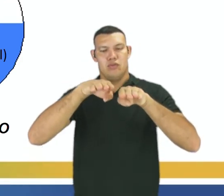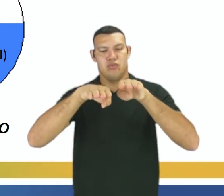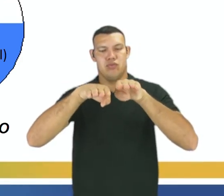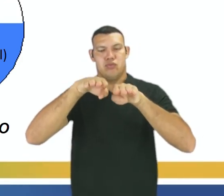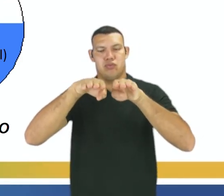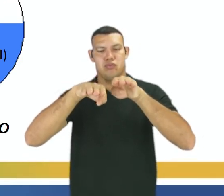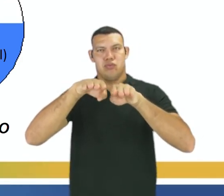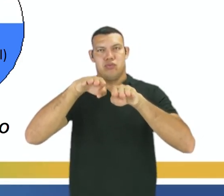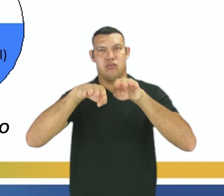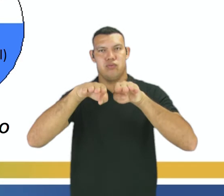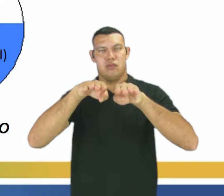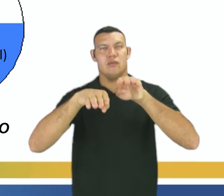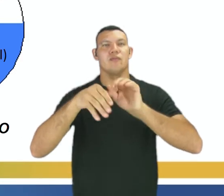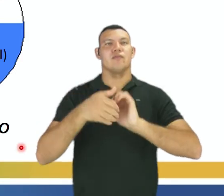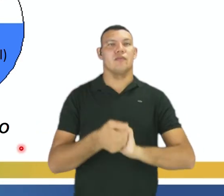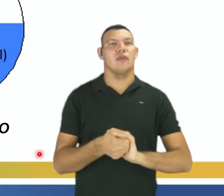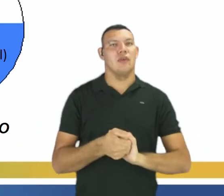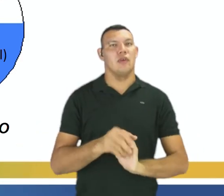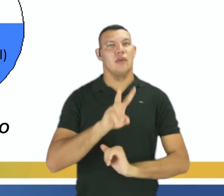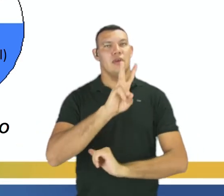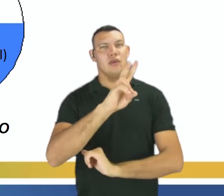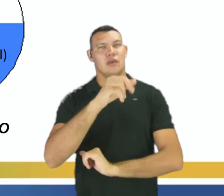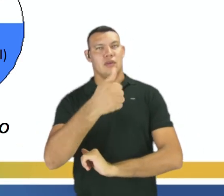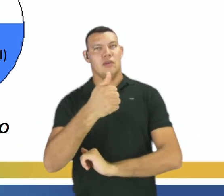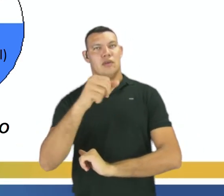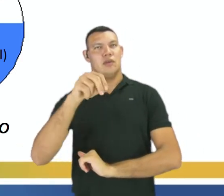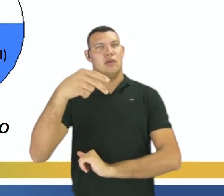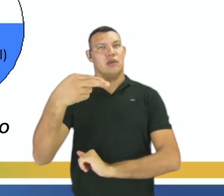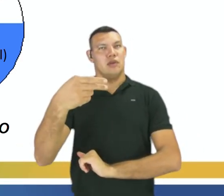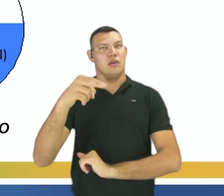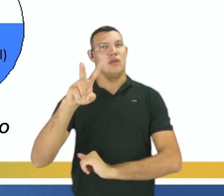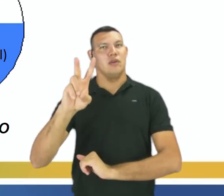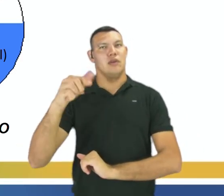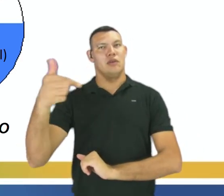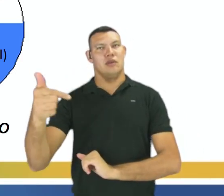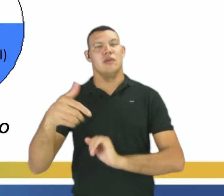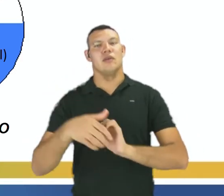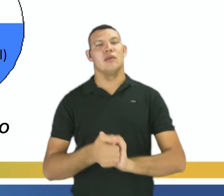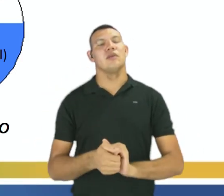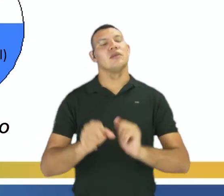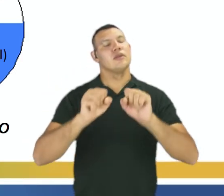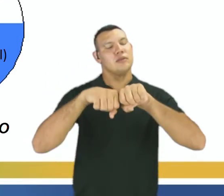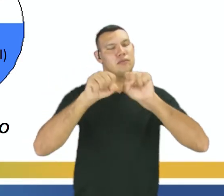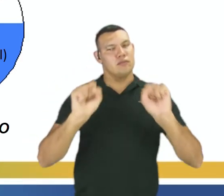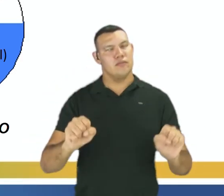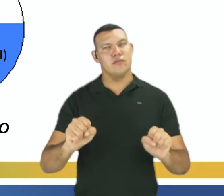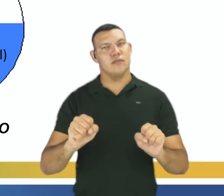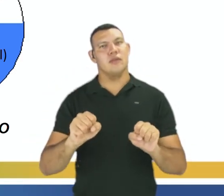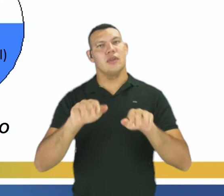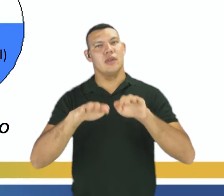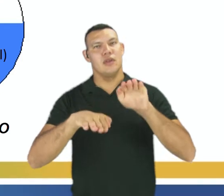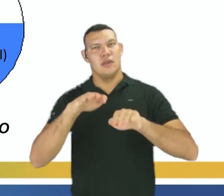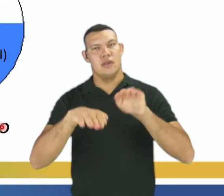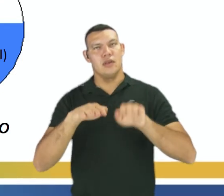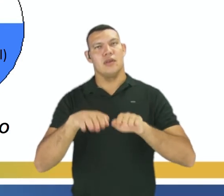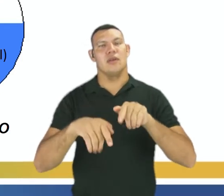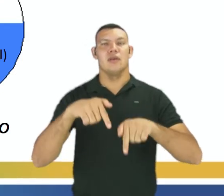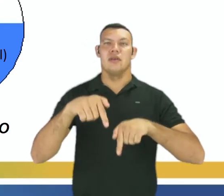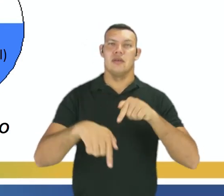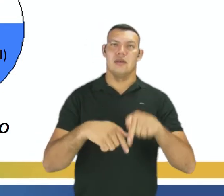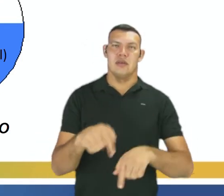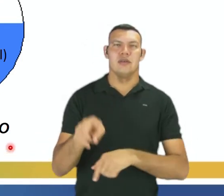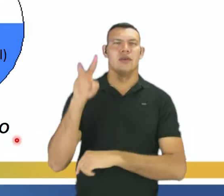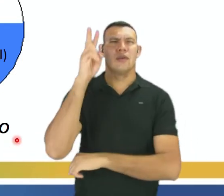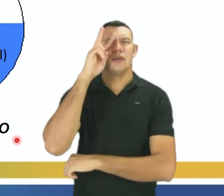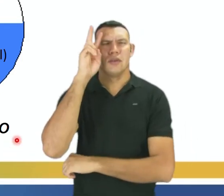Velocidade 1 igual a velocidade 2. E aí, nós temos um sistema em equilíbrio químico. E aí, lembrando também que quando